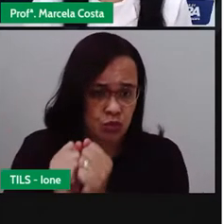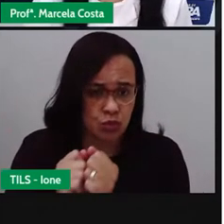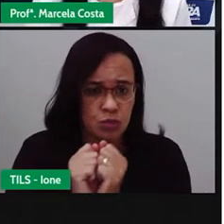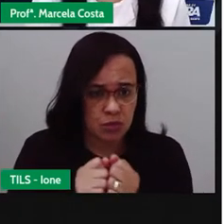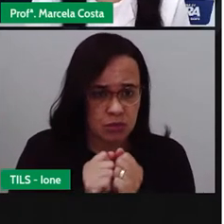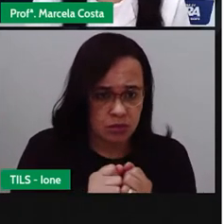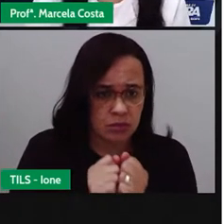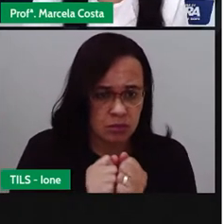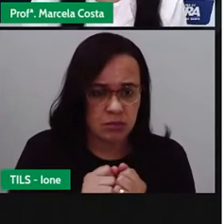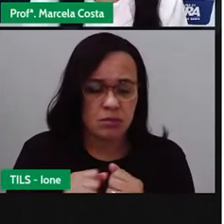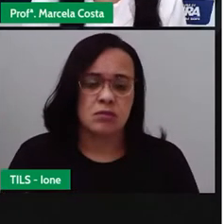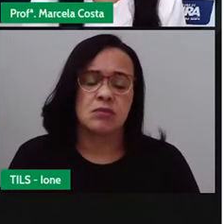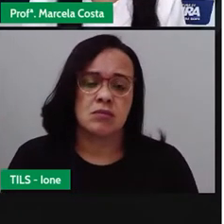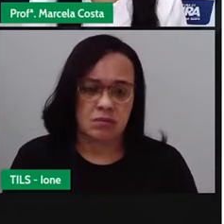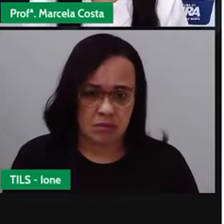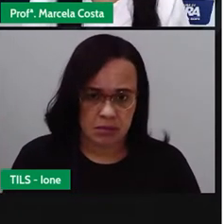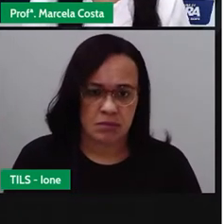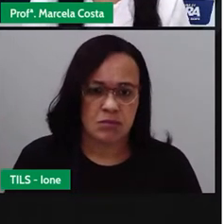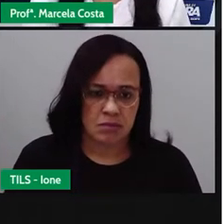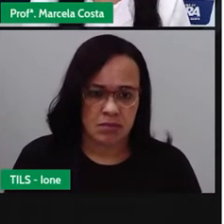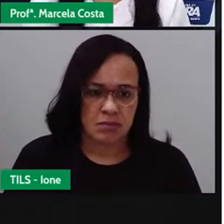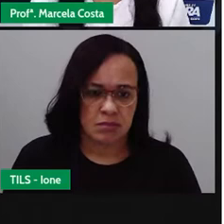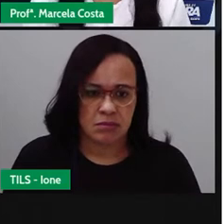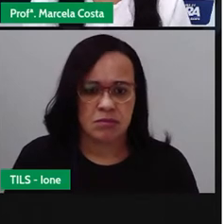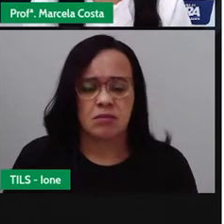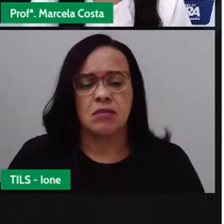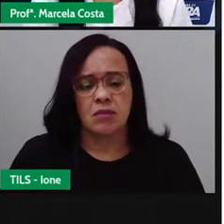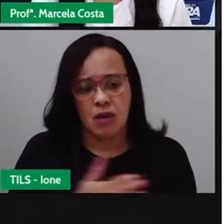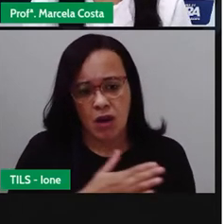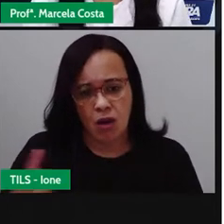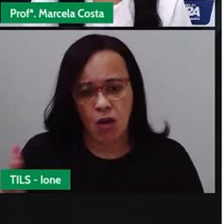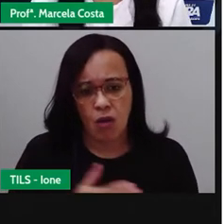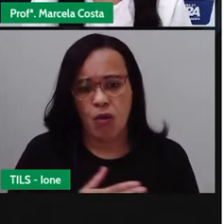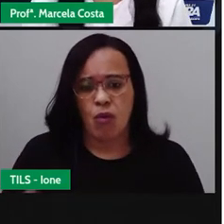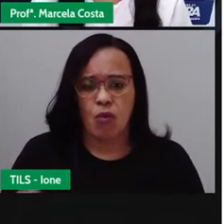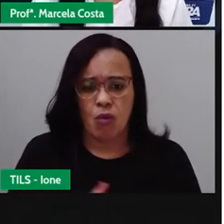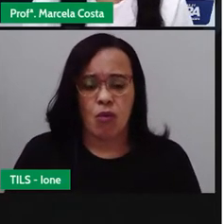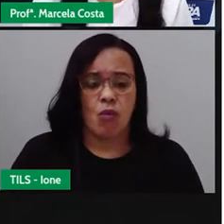colocadas ali, né, próximas ao chão.